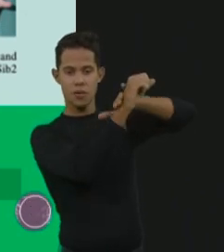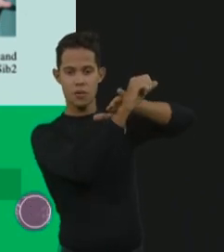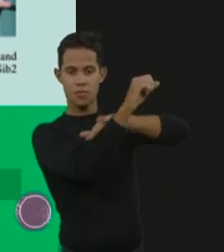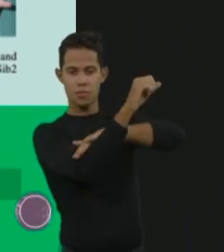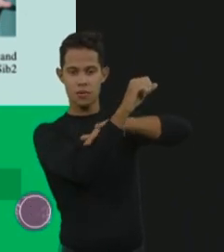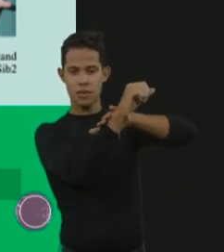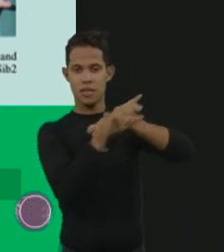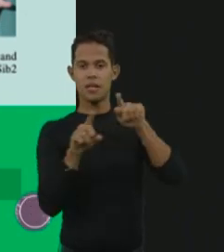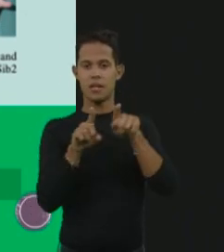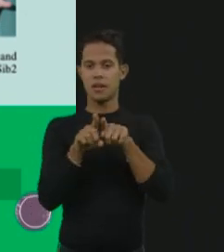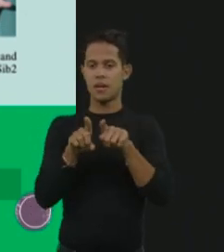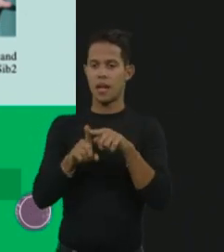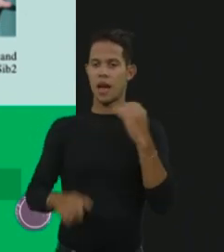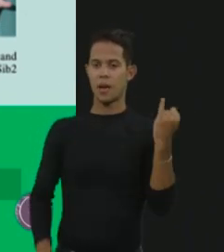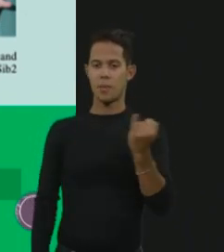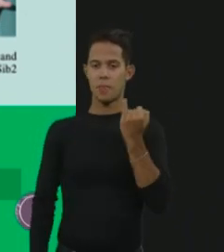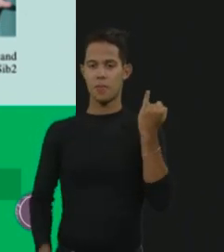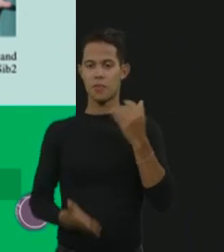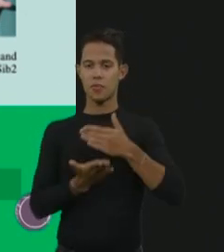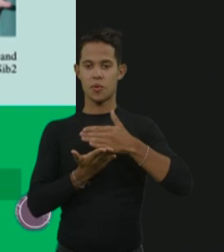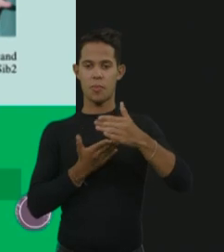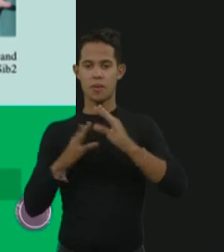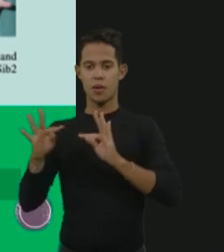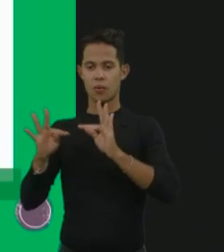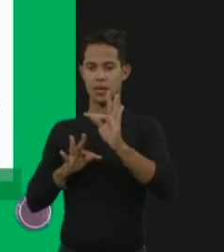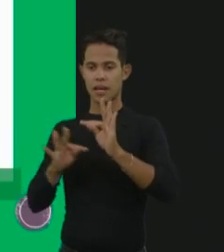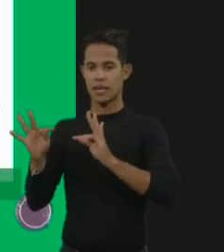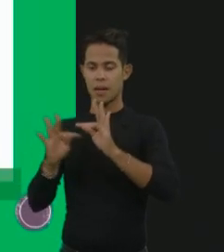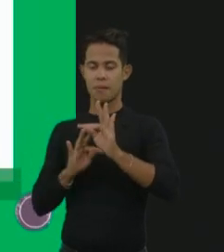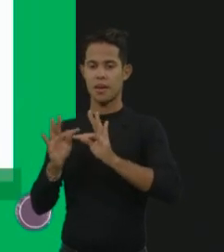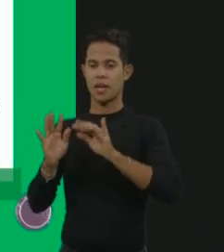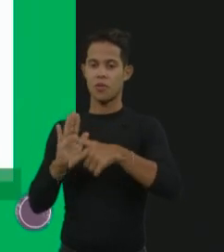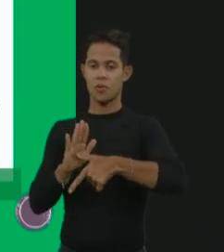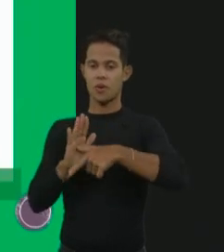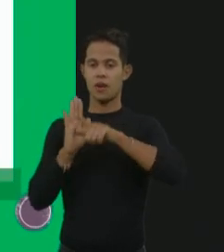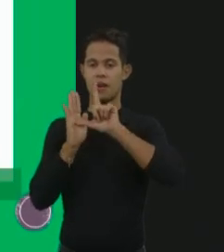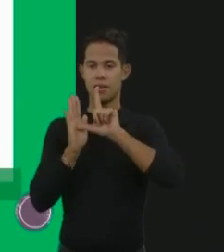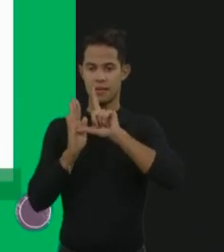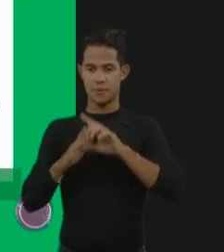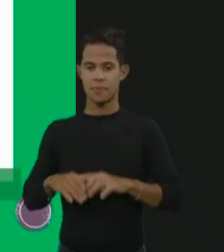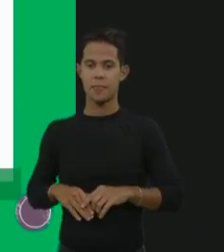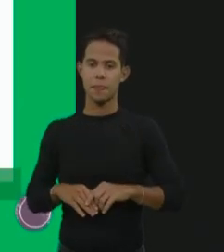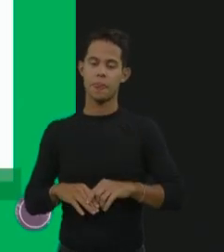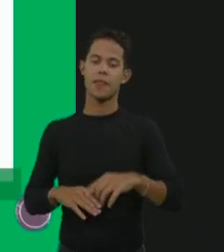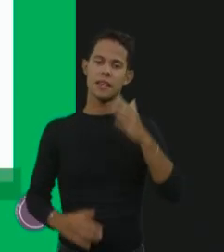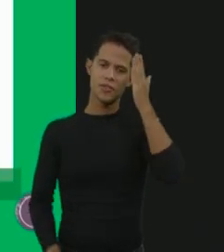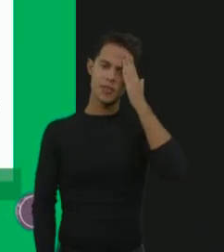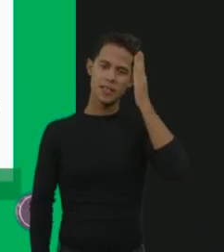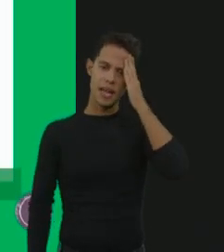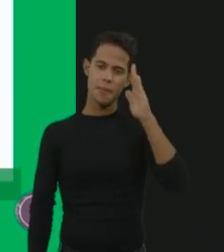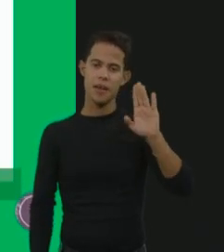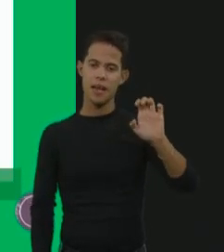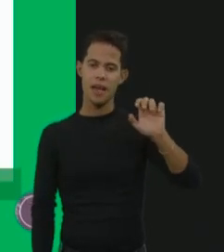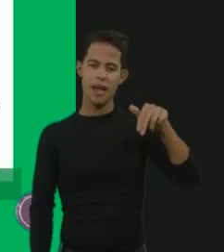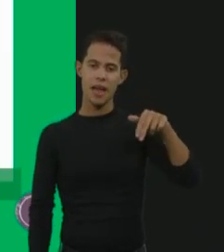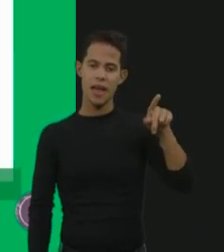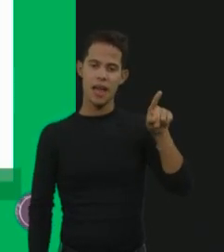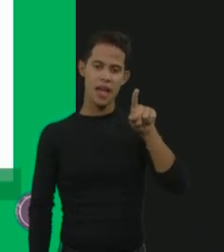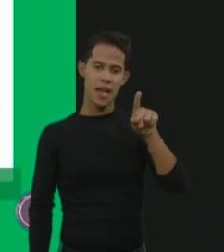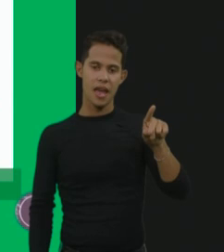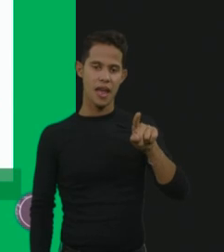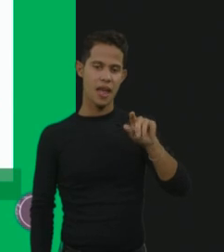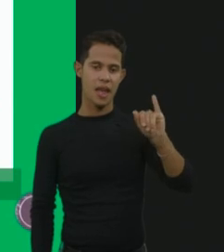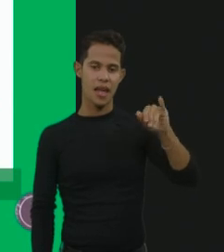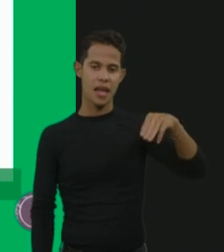começar o tratamento precoce com a reposição da enzima, tá? A gente sabe que a enzima não ultrapassa a barreira hematocefálica, então, quem